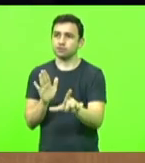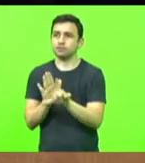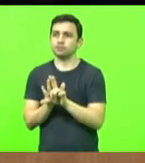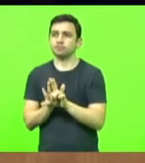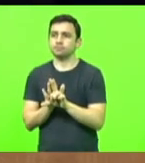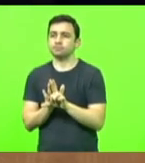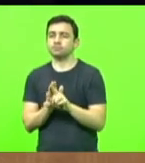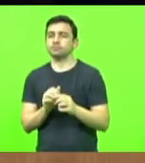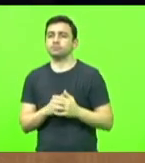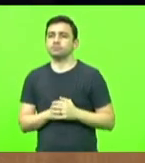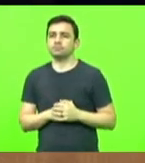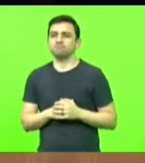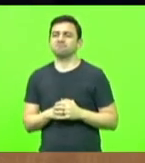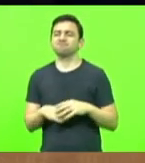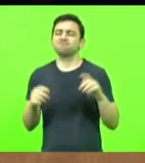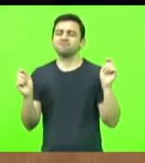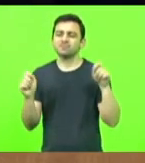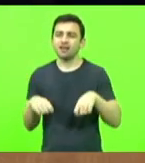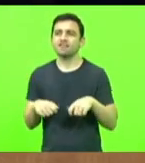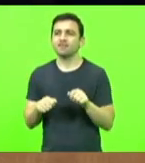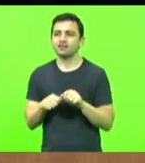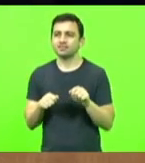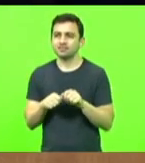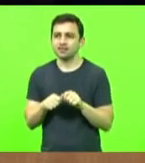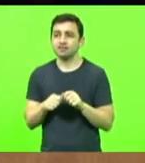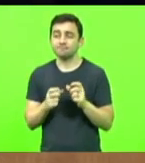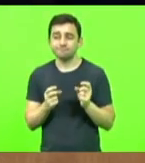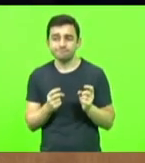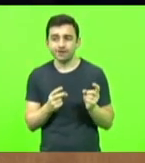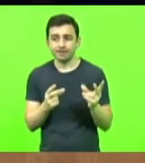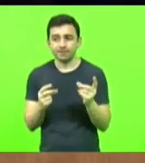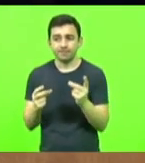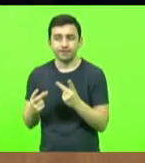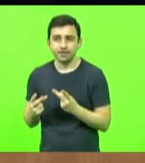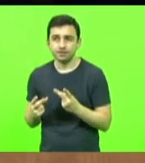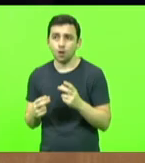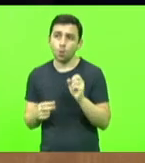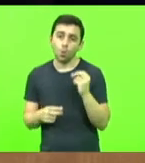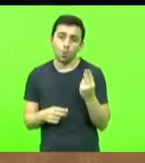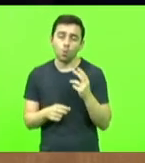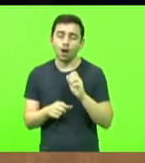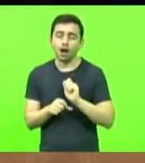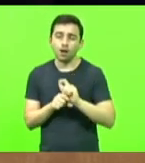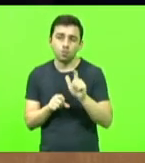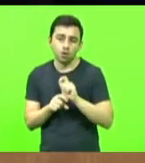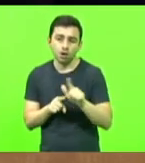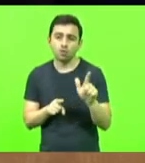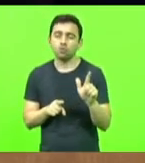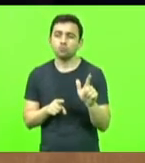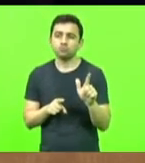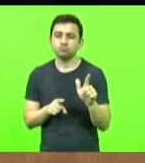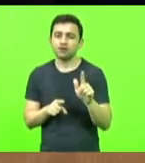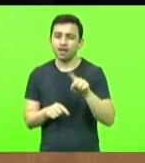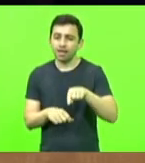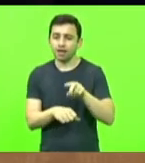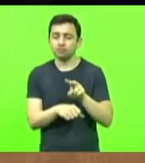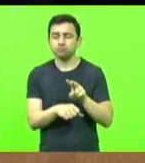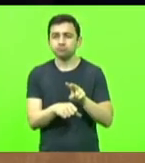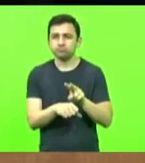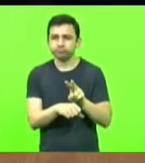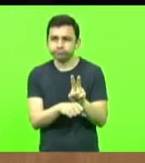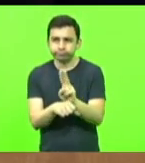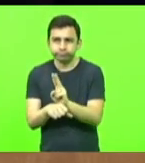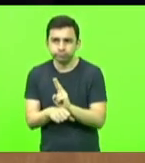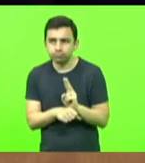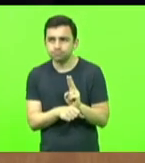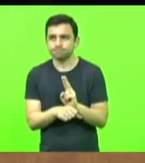isso pode ser feito através da venda ou aluguel. é a criação de todo um mercado focado